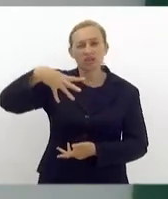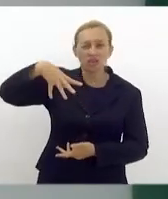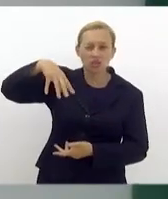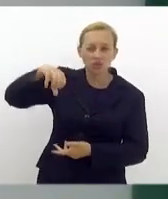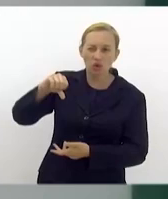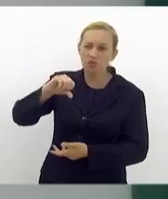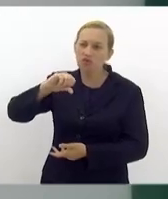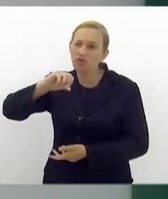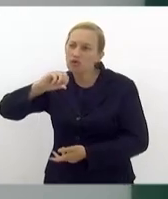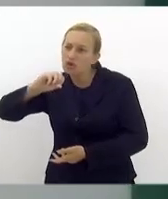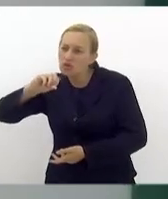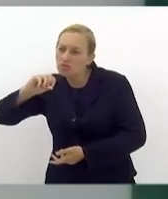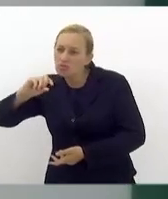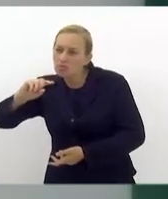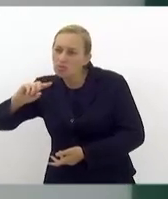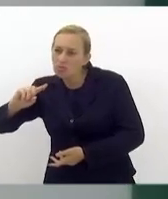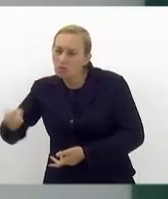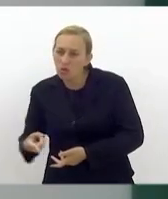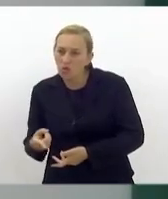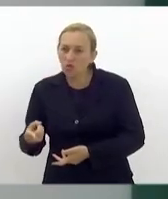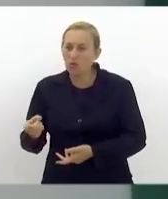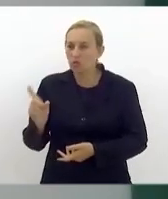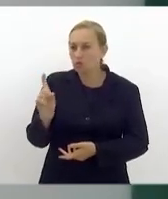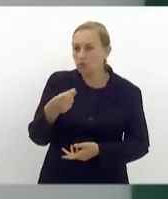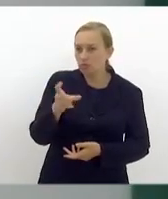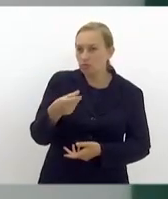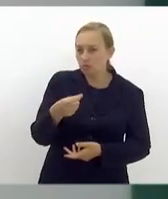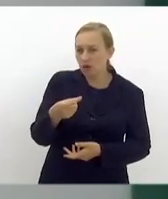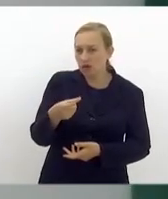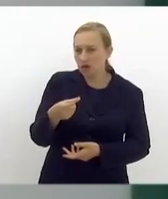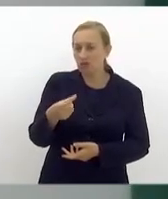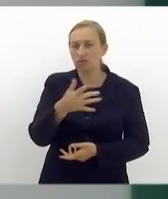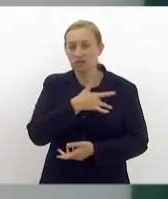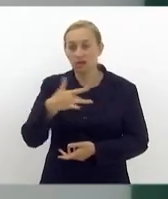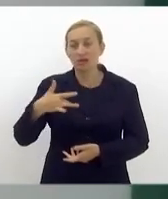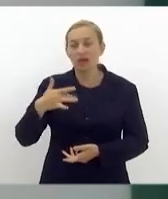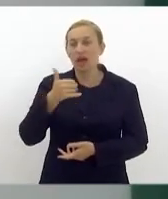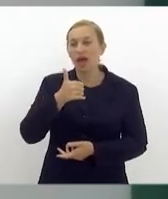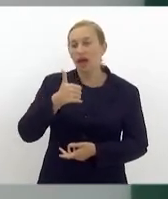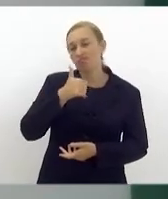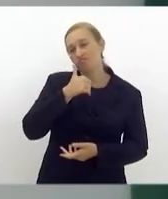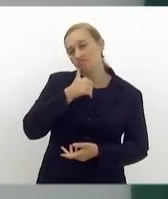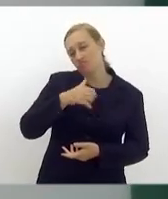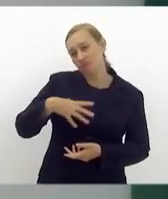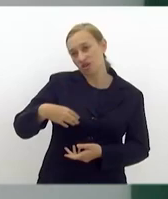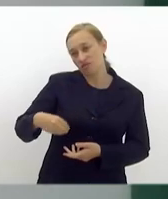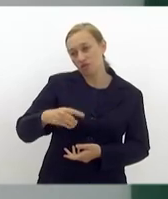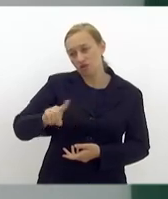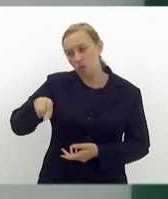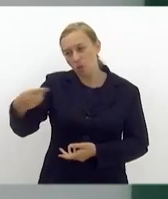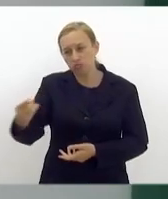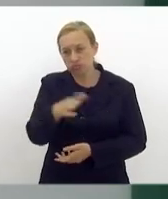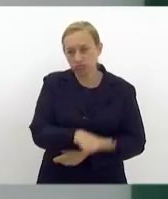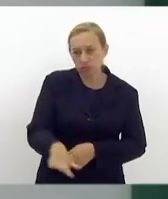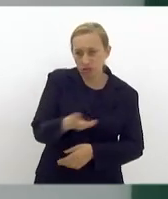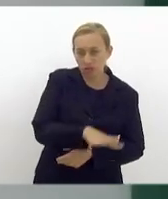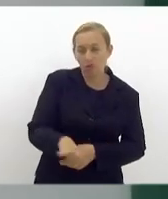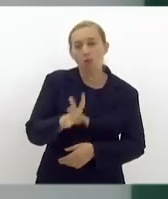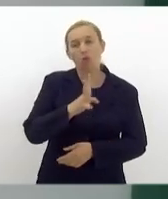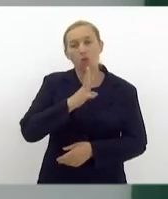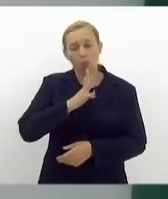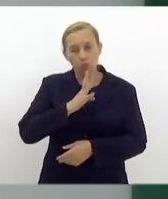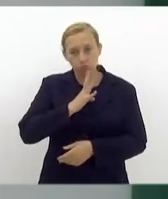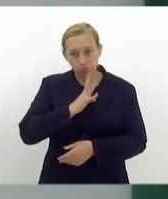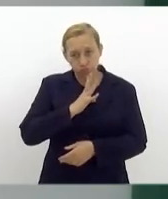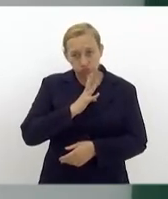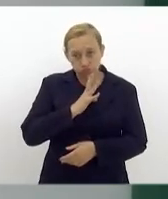de usuários de planos de saúde. E a minha filha e demais crianças que eu conheço